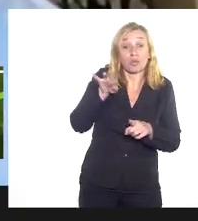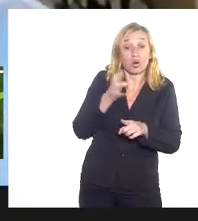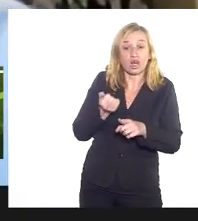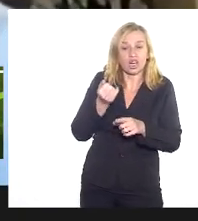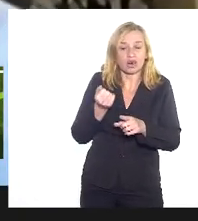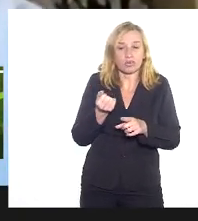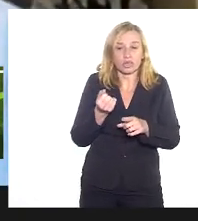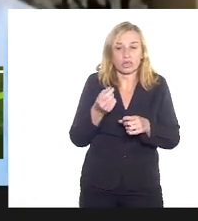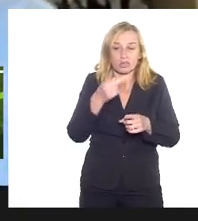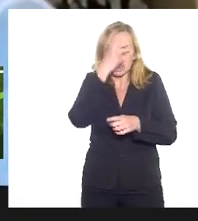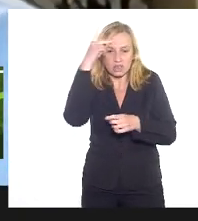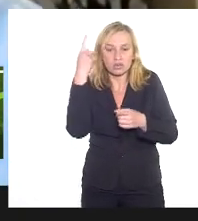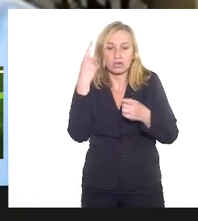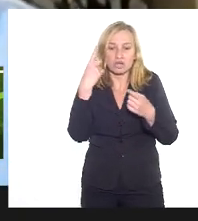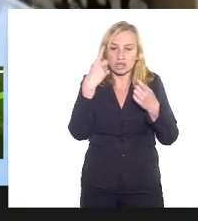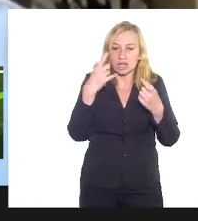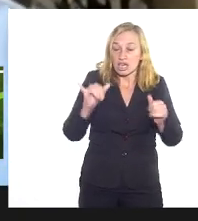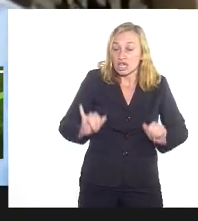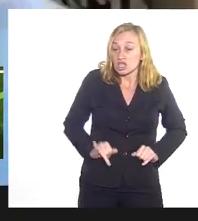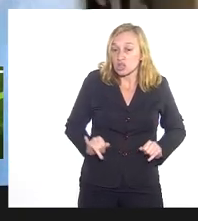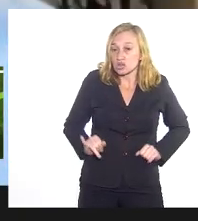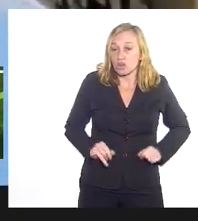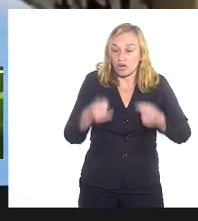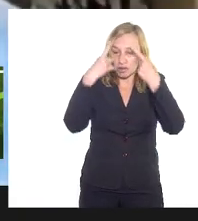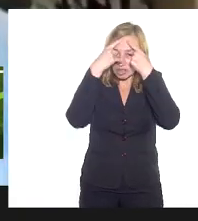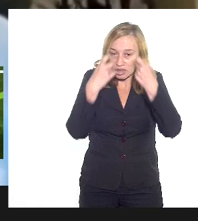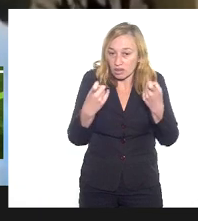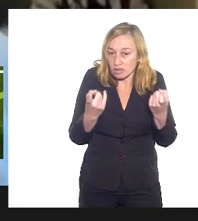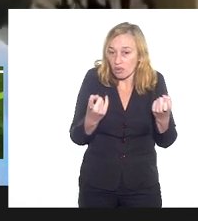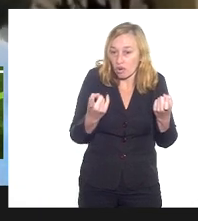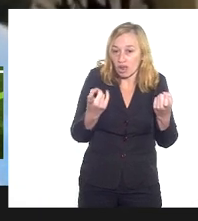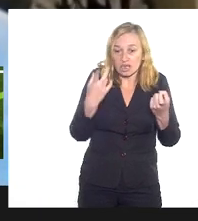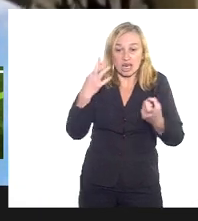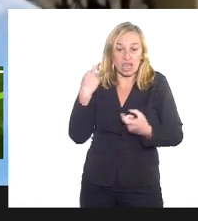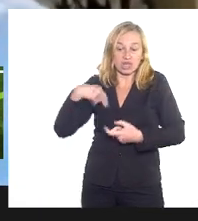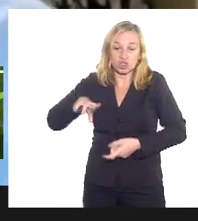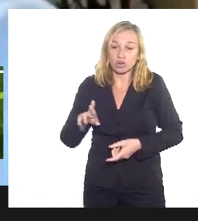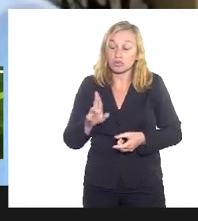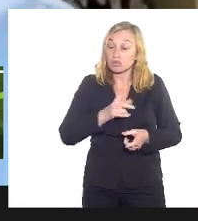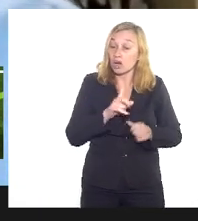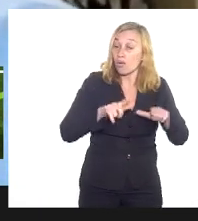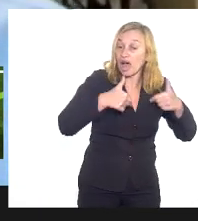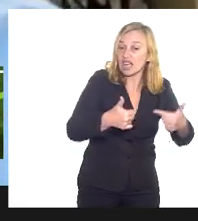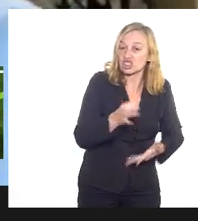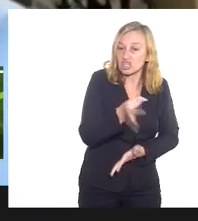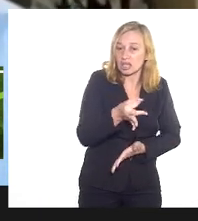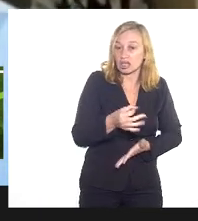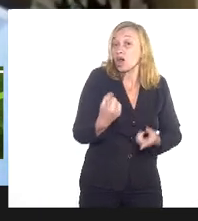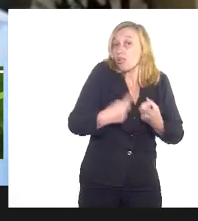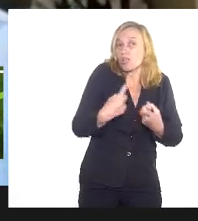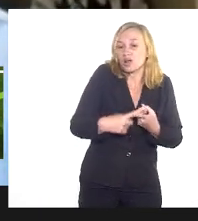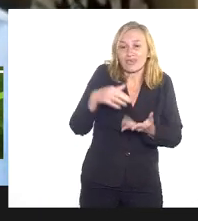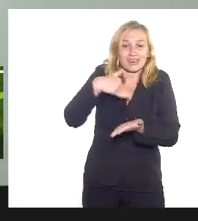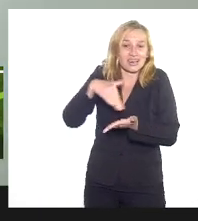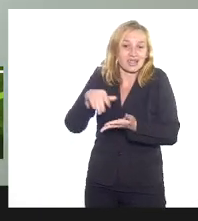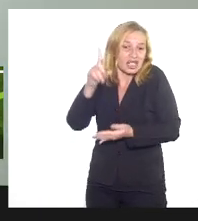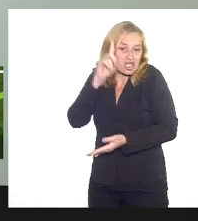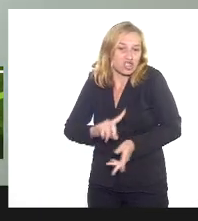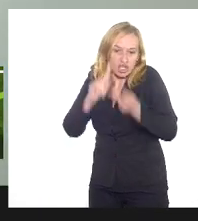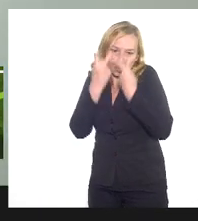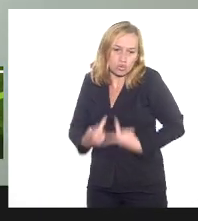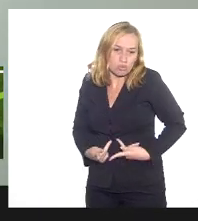do Patinho, que se sente ameaçado, ele tem um programa à disposição dele na Secretaria de Direitos Humanos do Estado. Matheus,